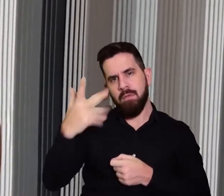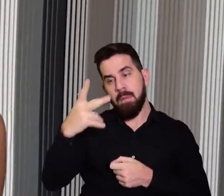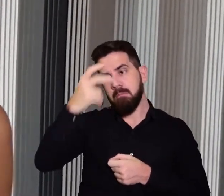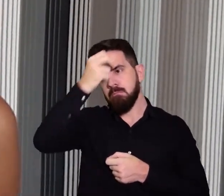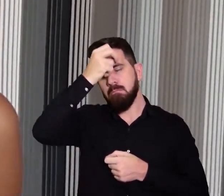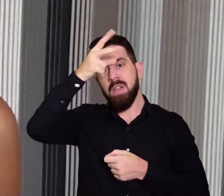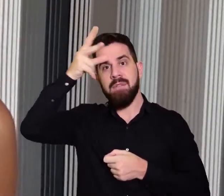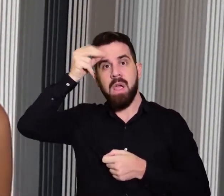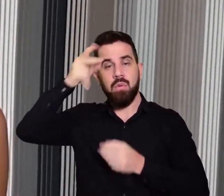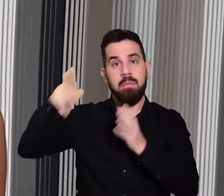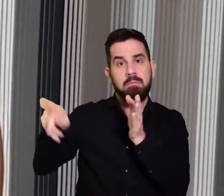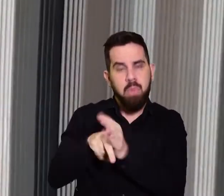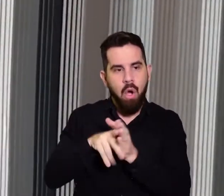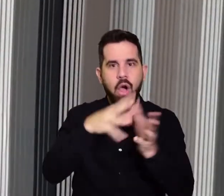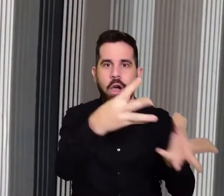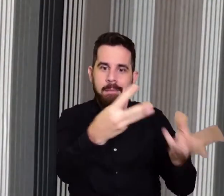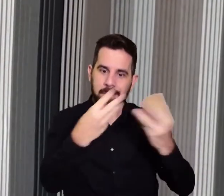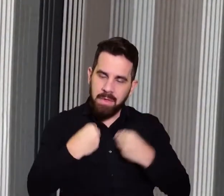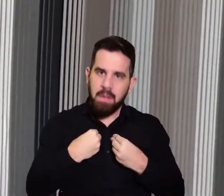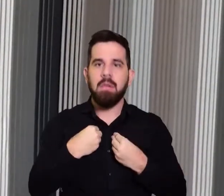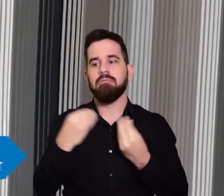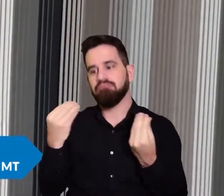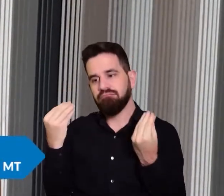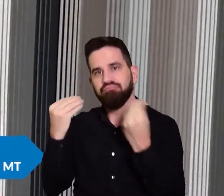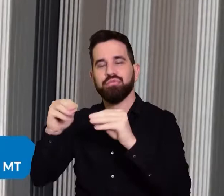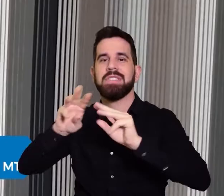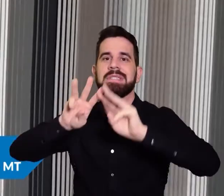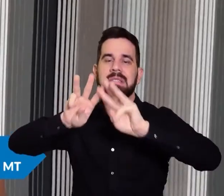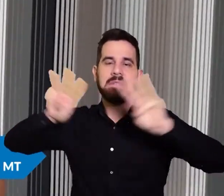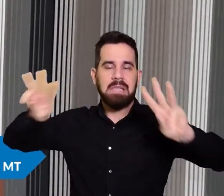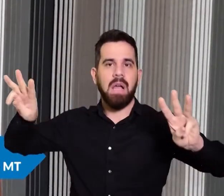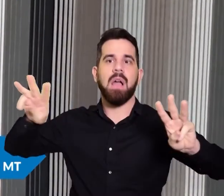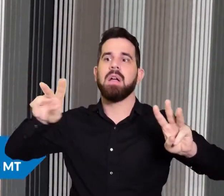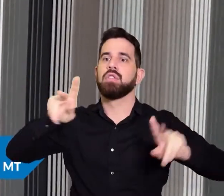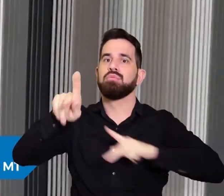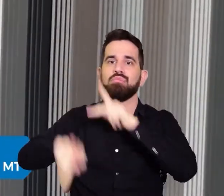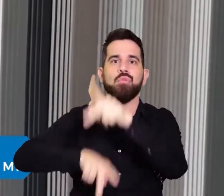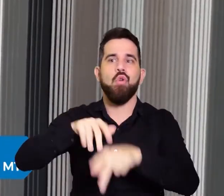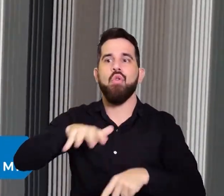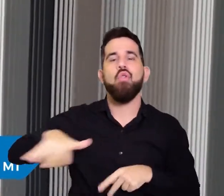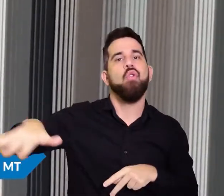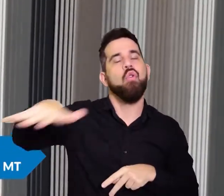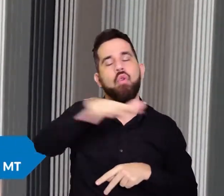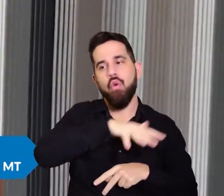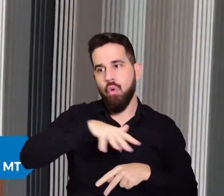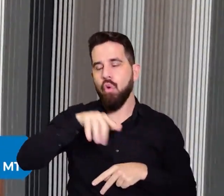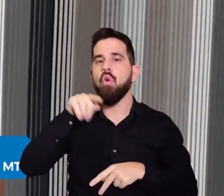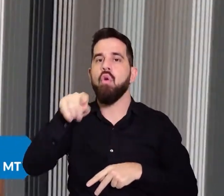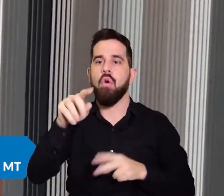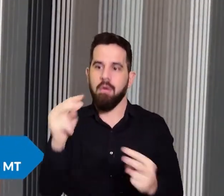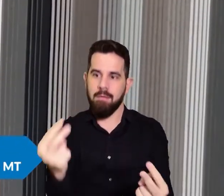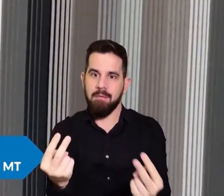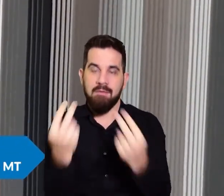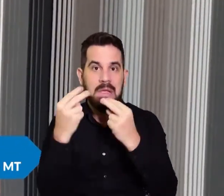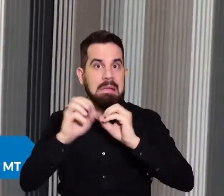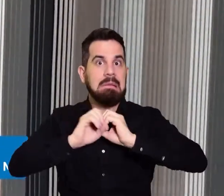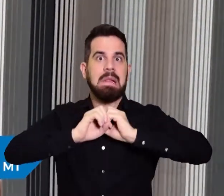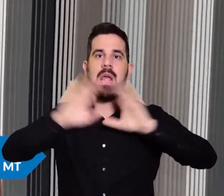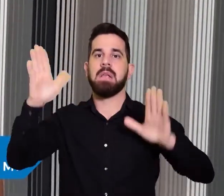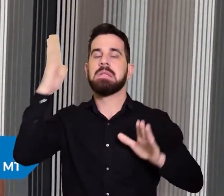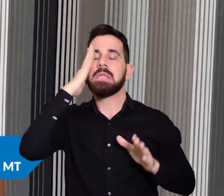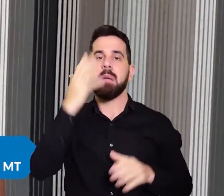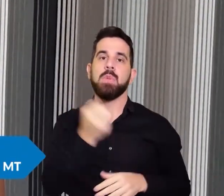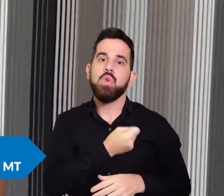Prefeitura para que ficasse disponível para toda a população. Nós agradecemos muito essa parceria, é uma